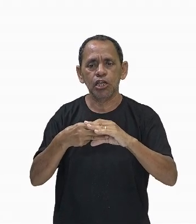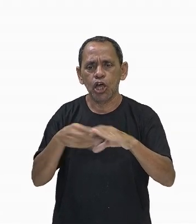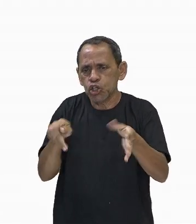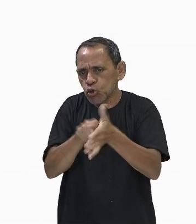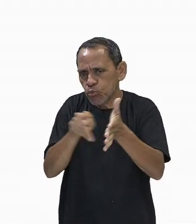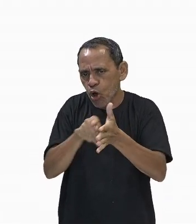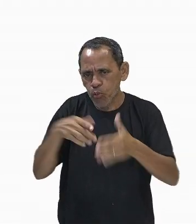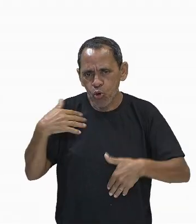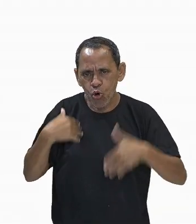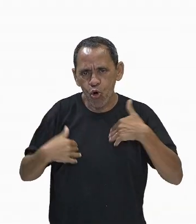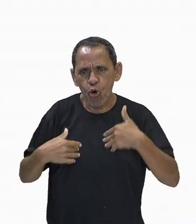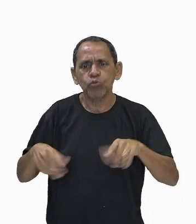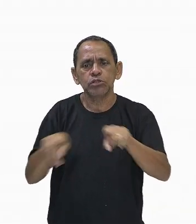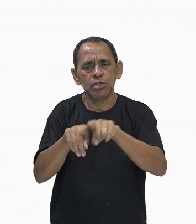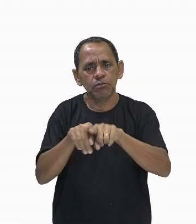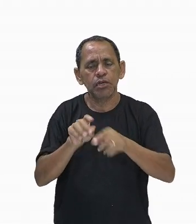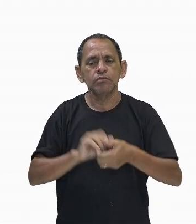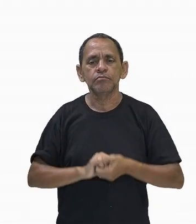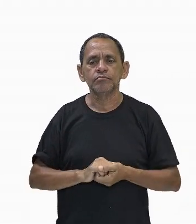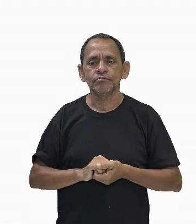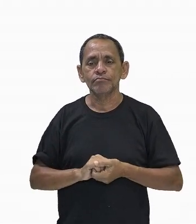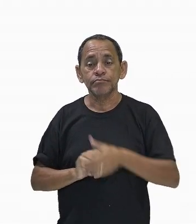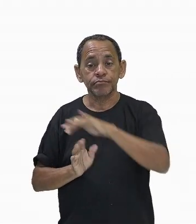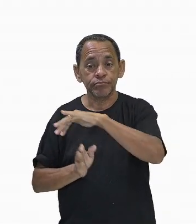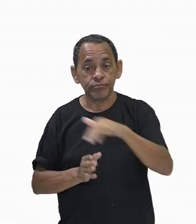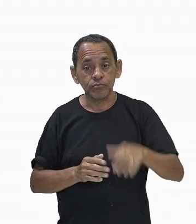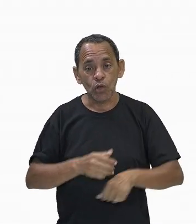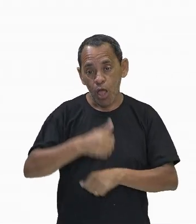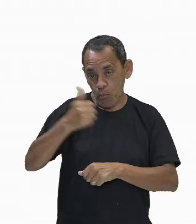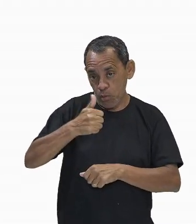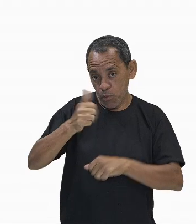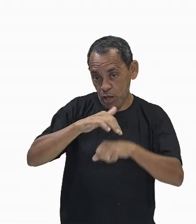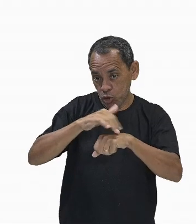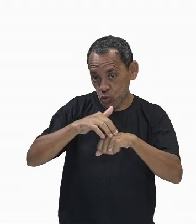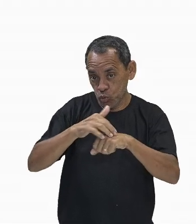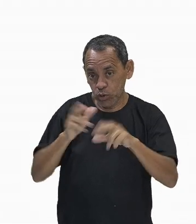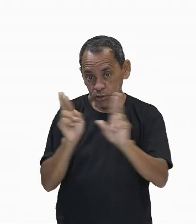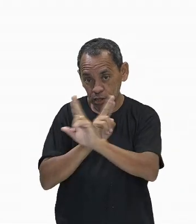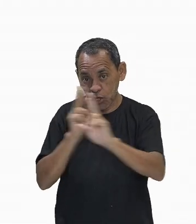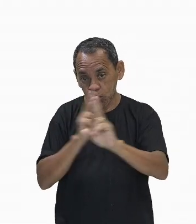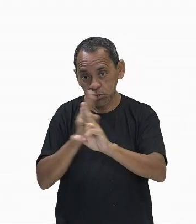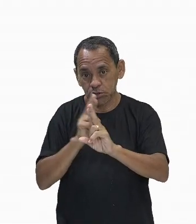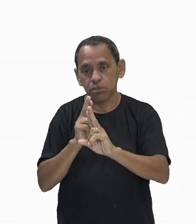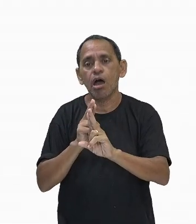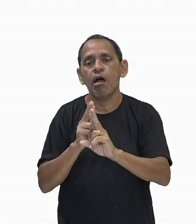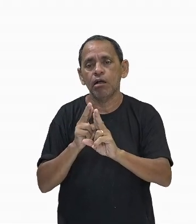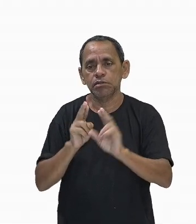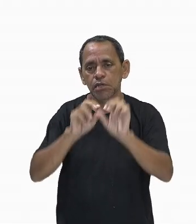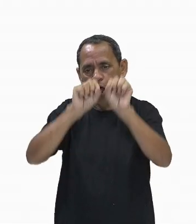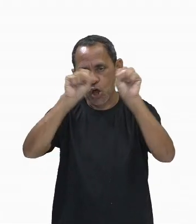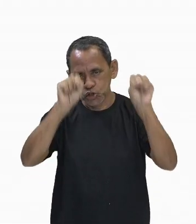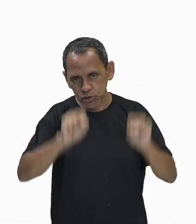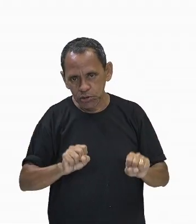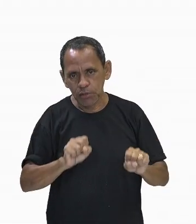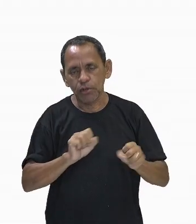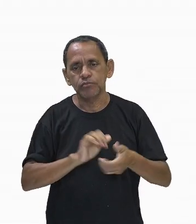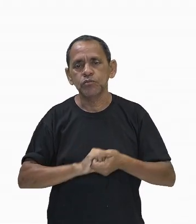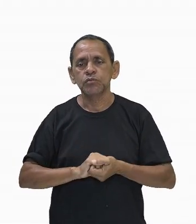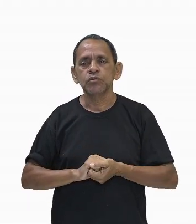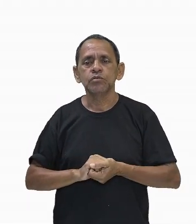primeira doença relacionada ao sistema imunológico, que são as doenças autoimunes.